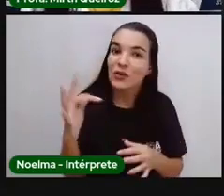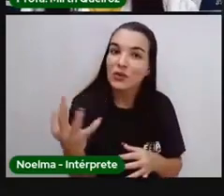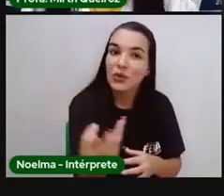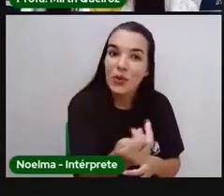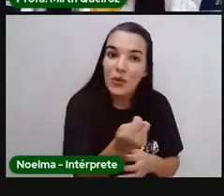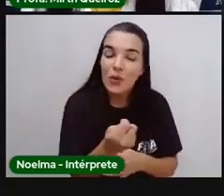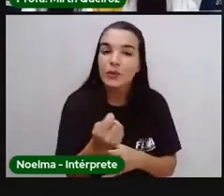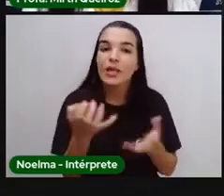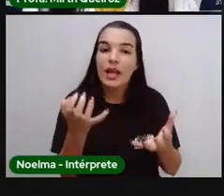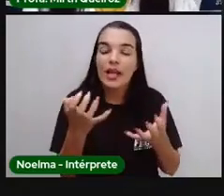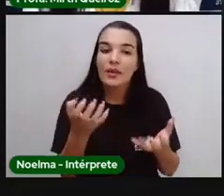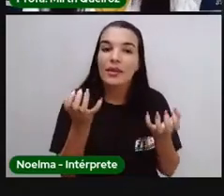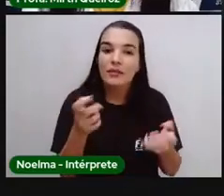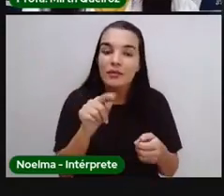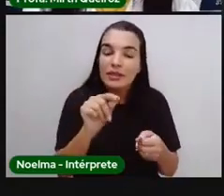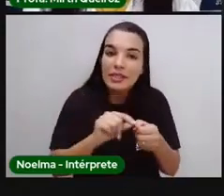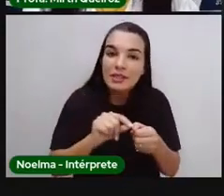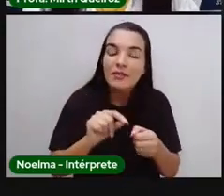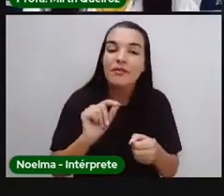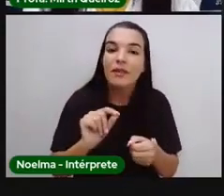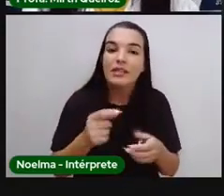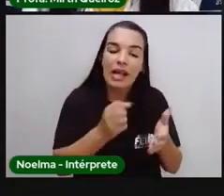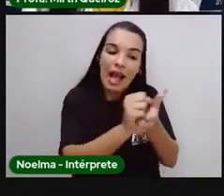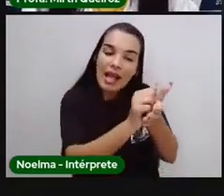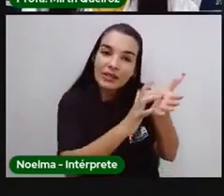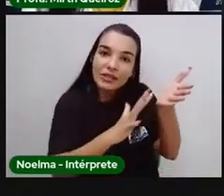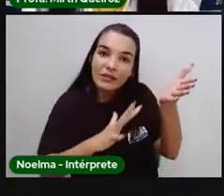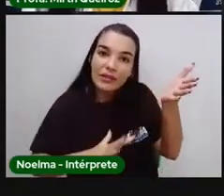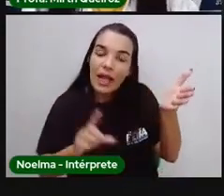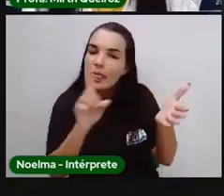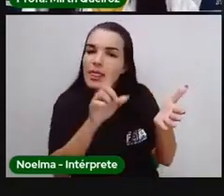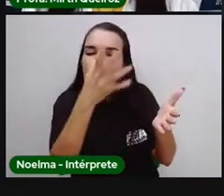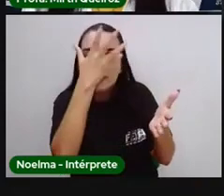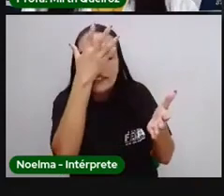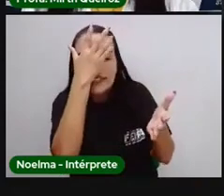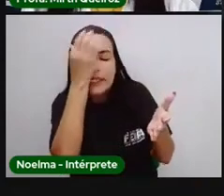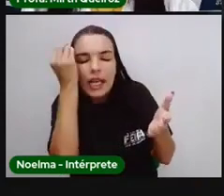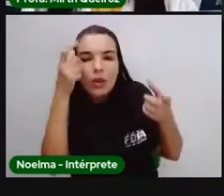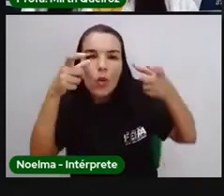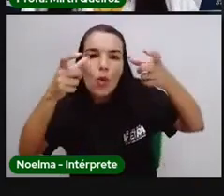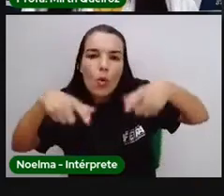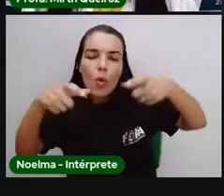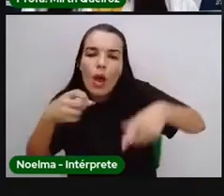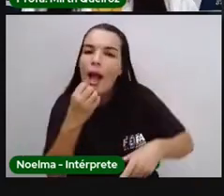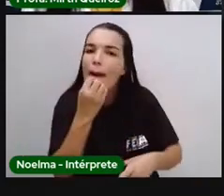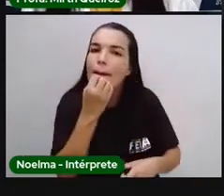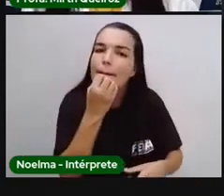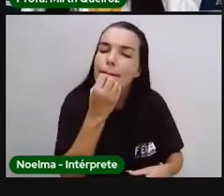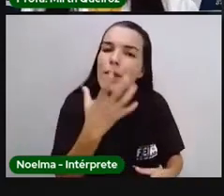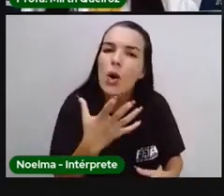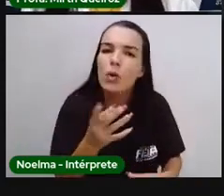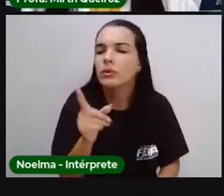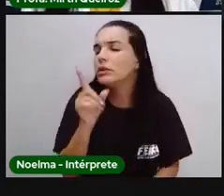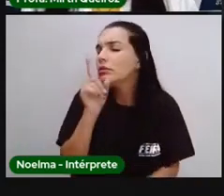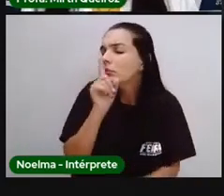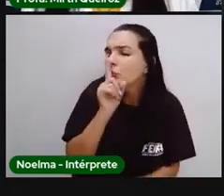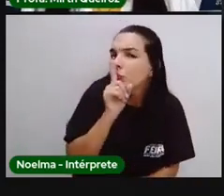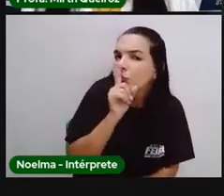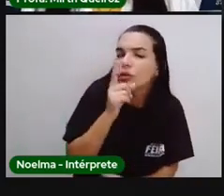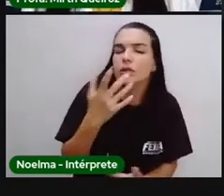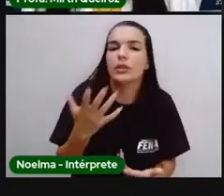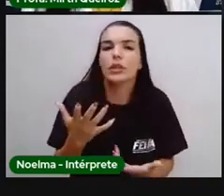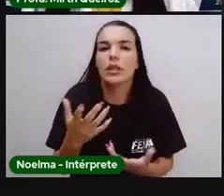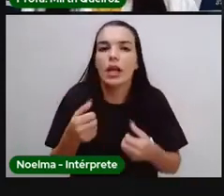Se dediquem, façam as atividades. Não se esqueçam de escolher um local ideal, que seja silencioso, né?